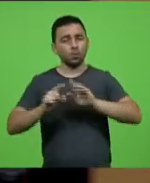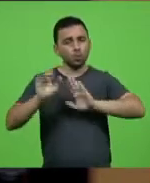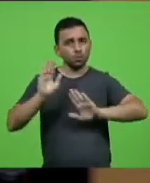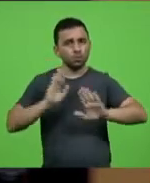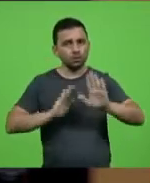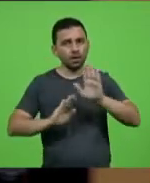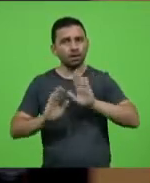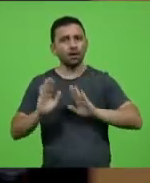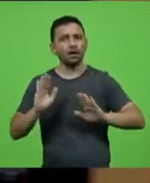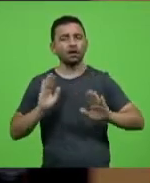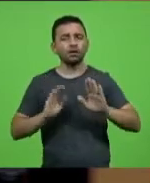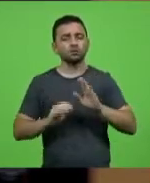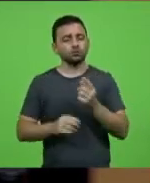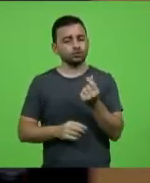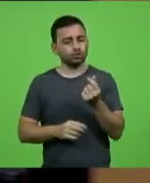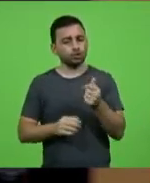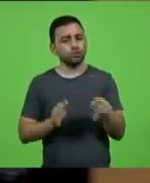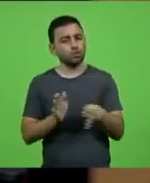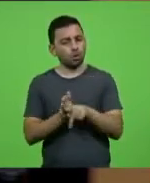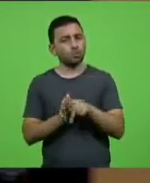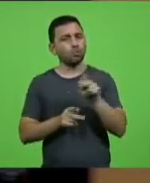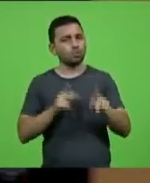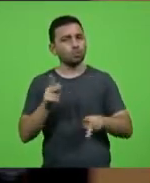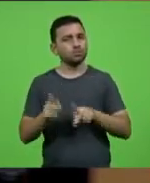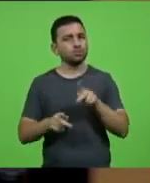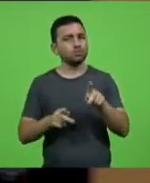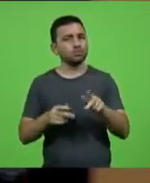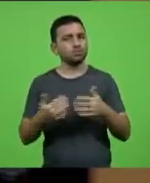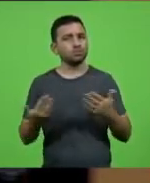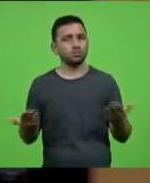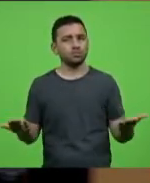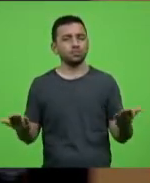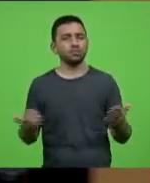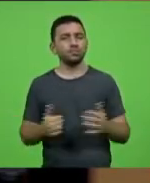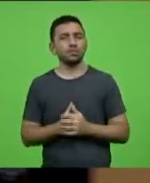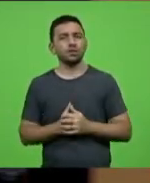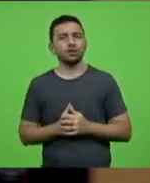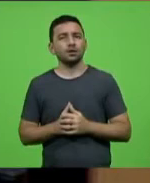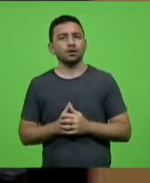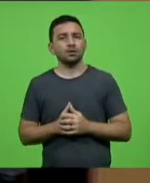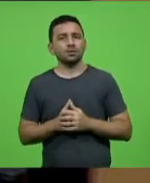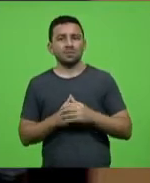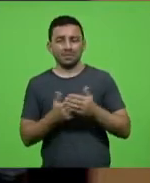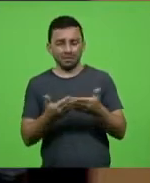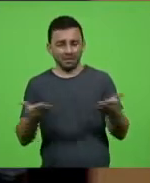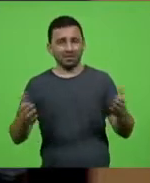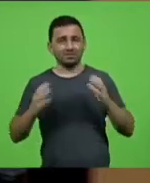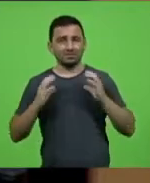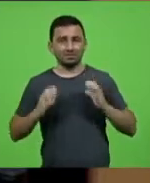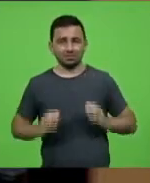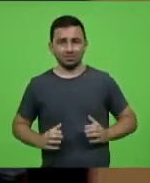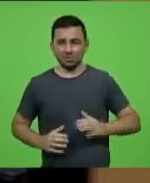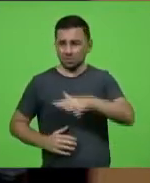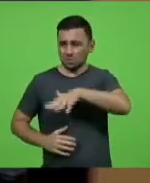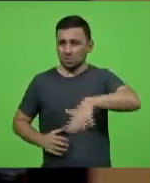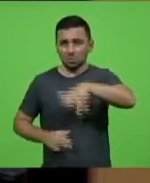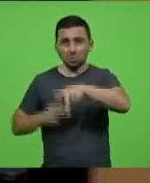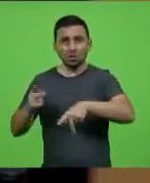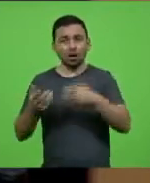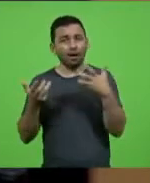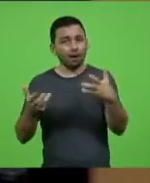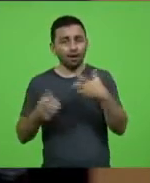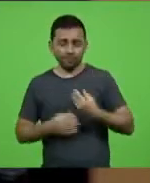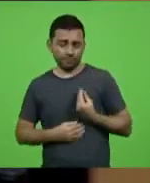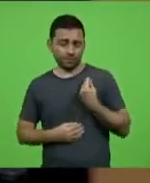todo o cuidado com o dinheiro público, porque só o que o cidadão quer é voltar à vida